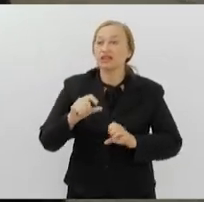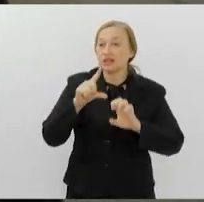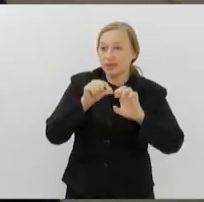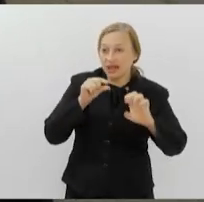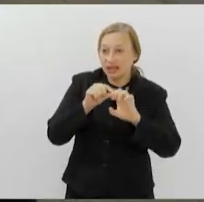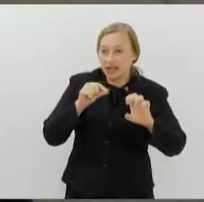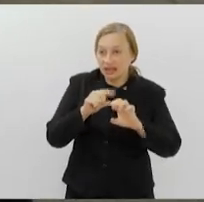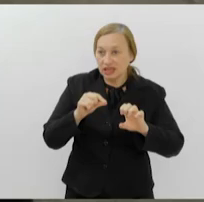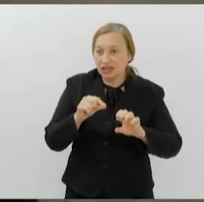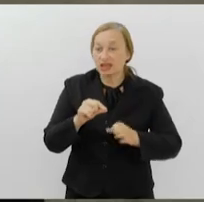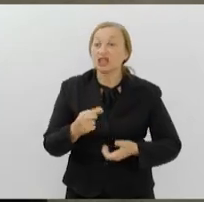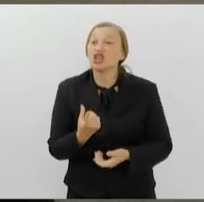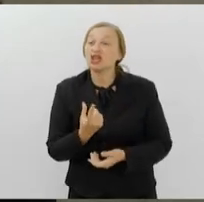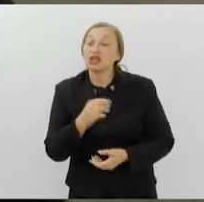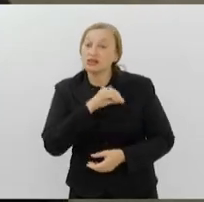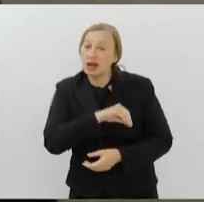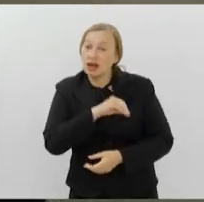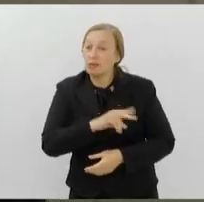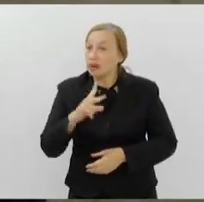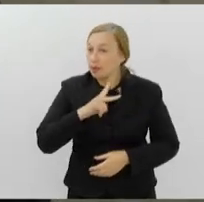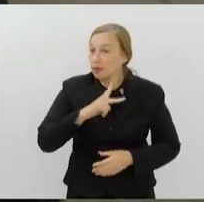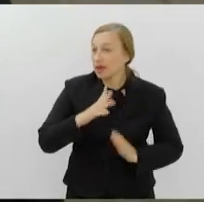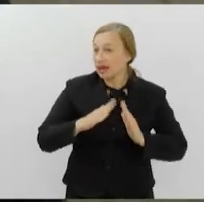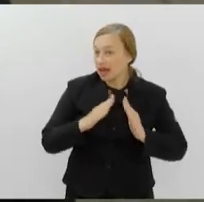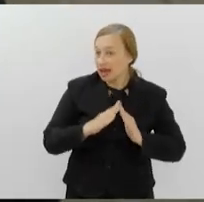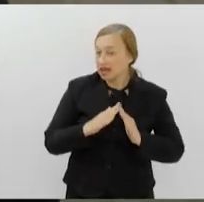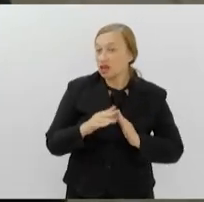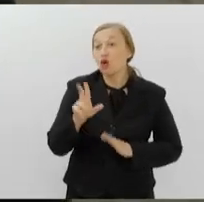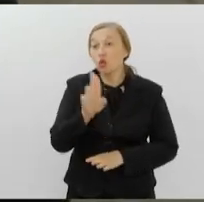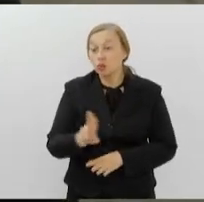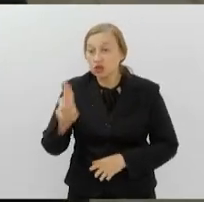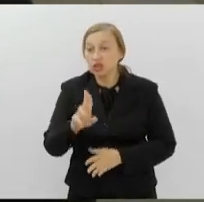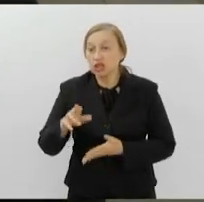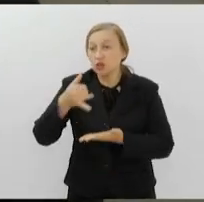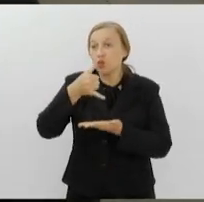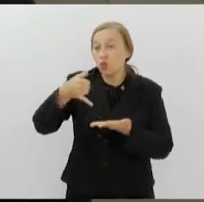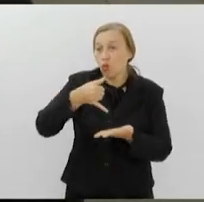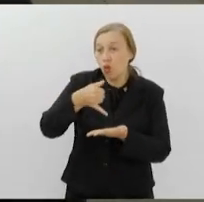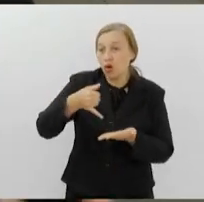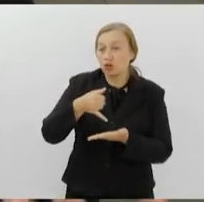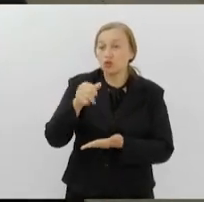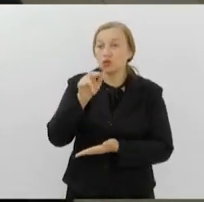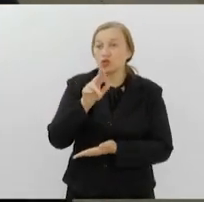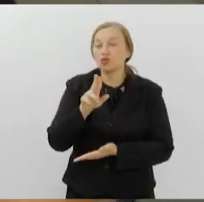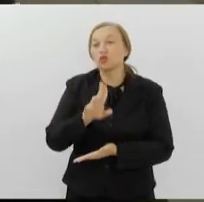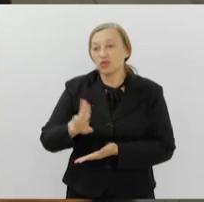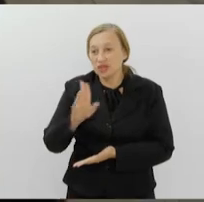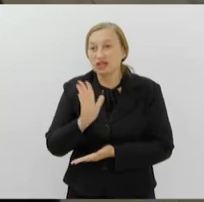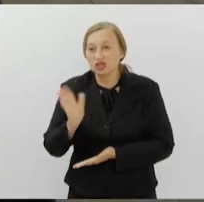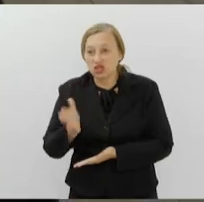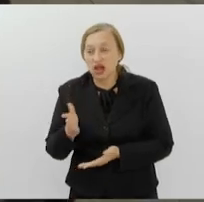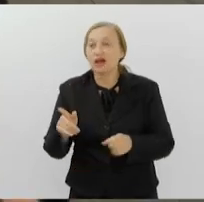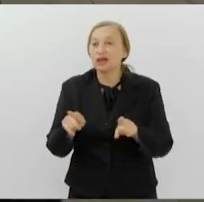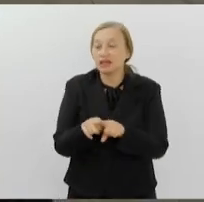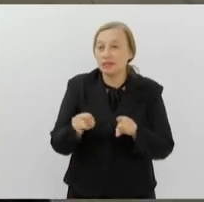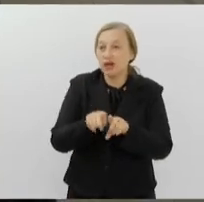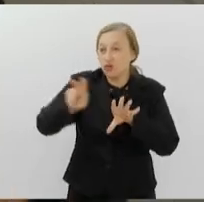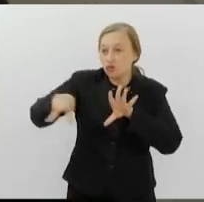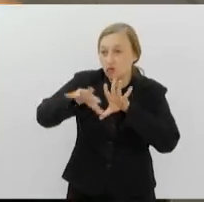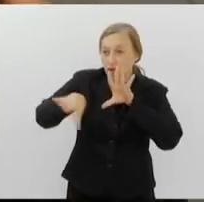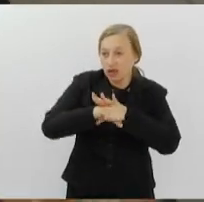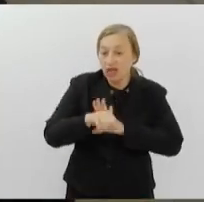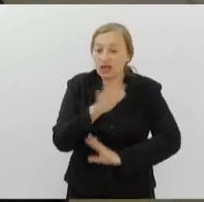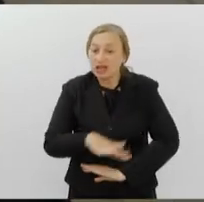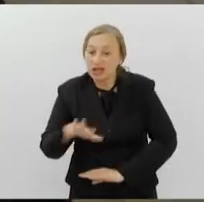renda para a própria casa usando o óleo usado. E a parte audiovisual é para as crianças lá também, os adolescentes, aprenderem a fazer a